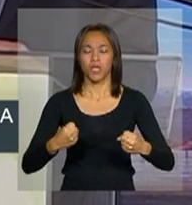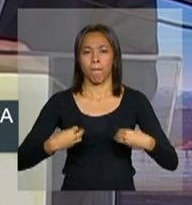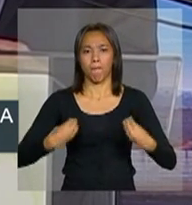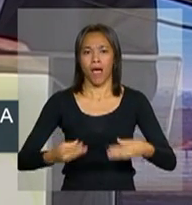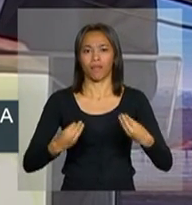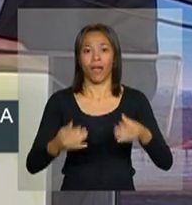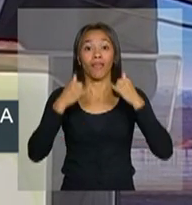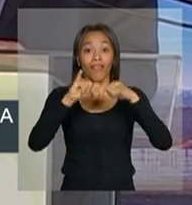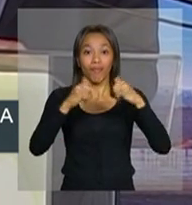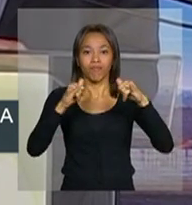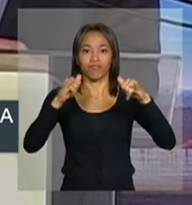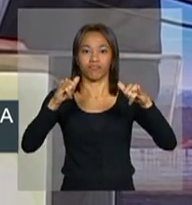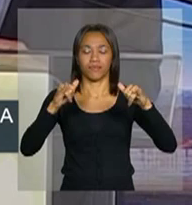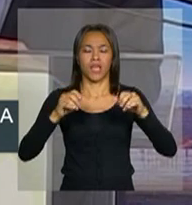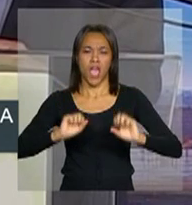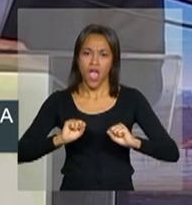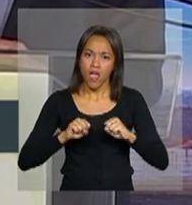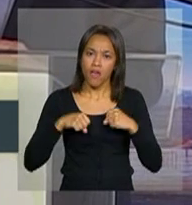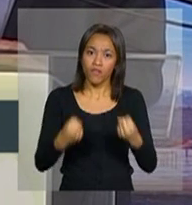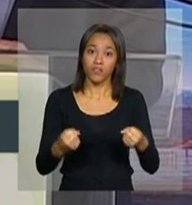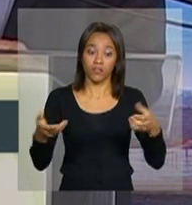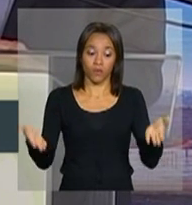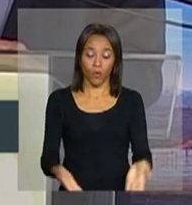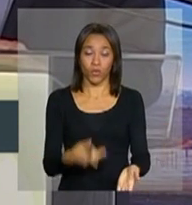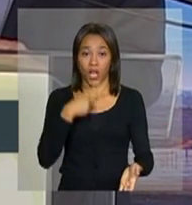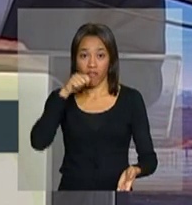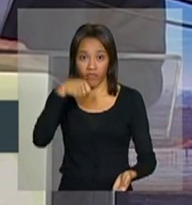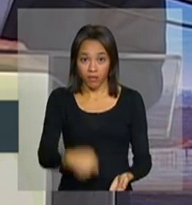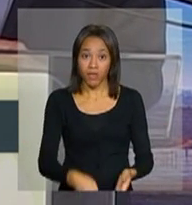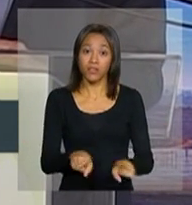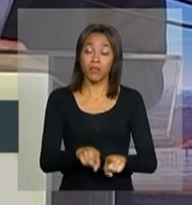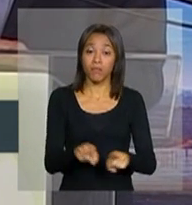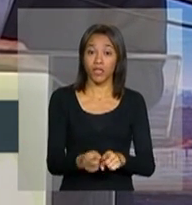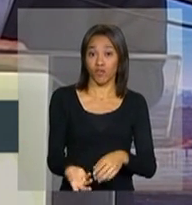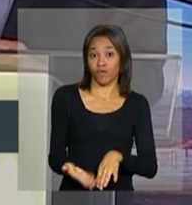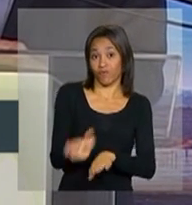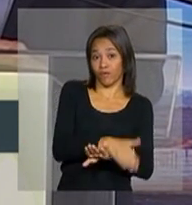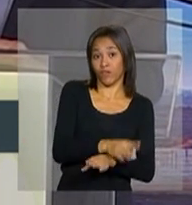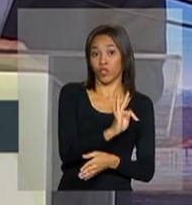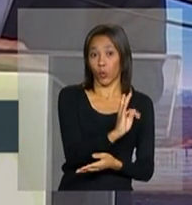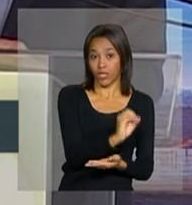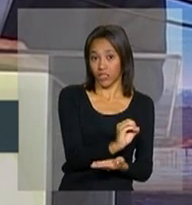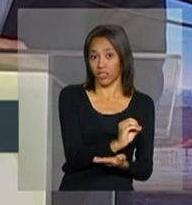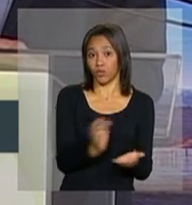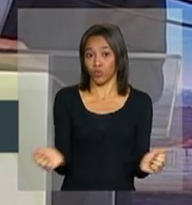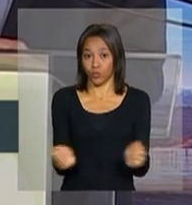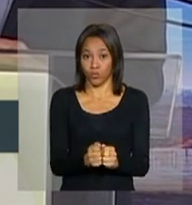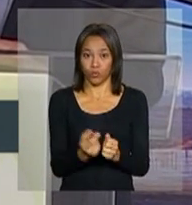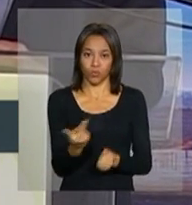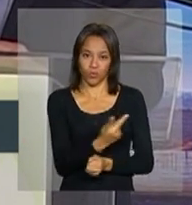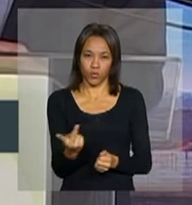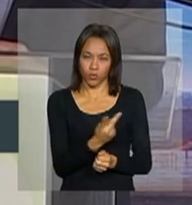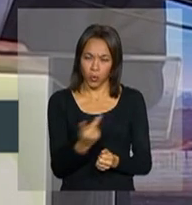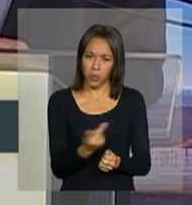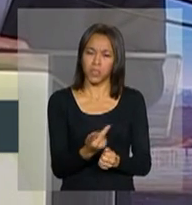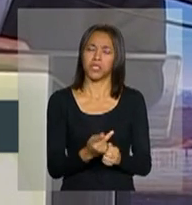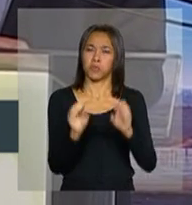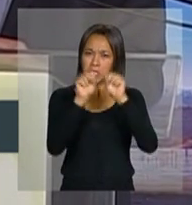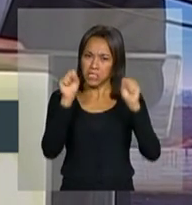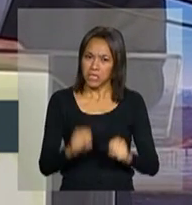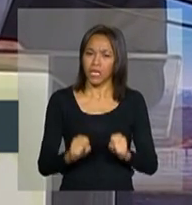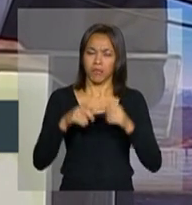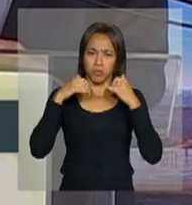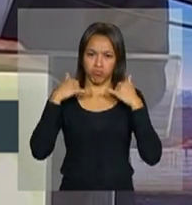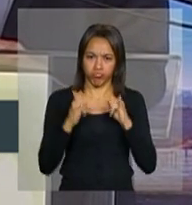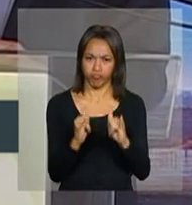energia, reforçando a partir deste Estado e do vizinho tocantins o sistema de geração de energia elétrica no Brasil.